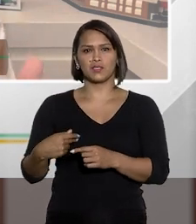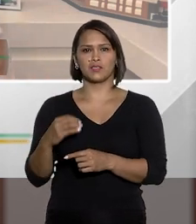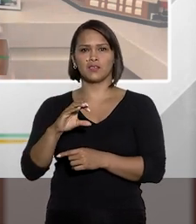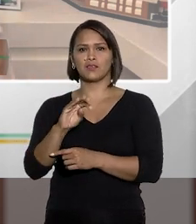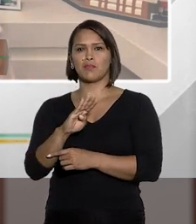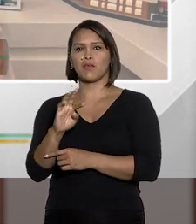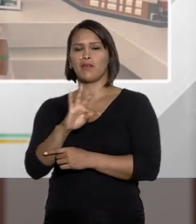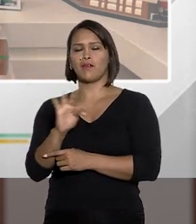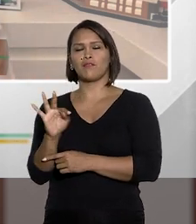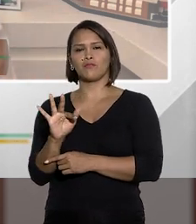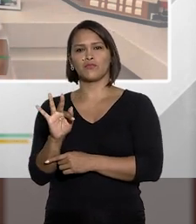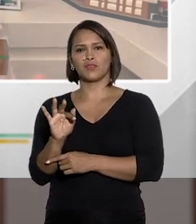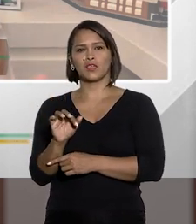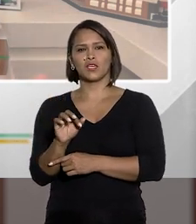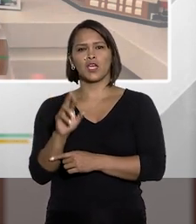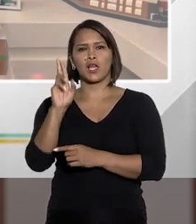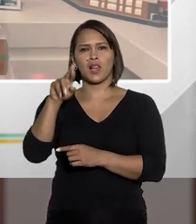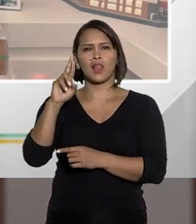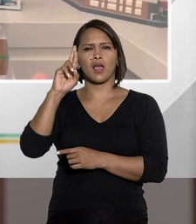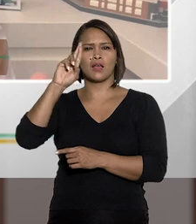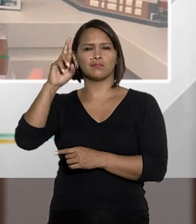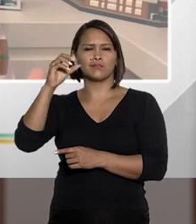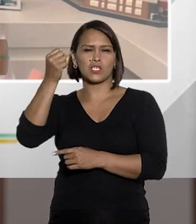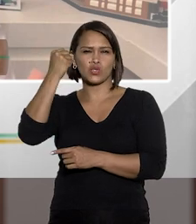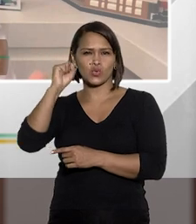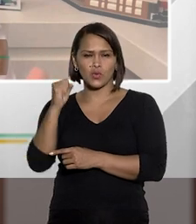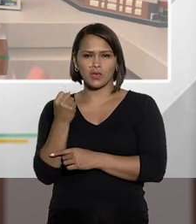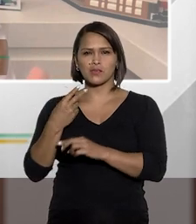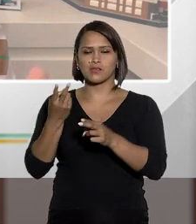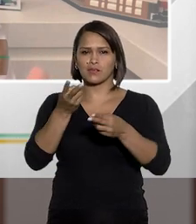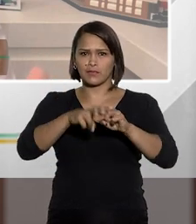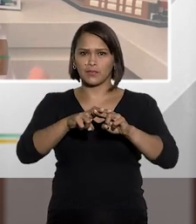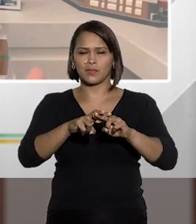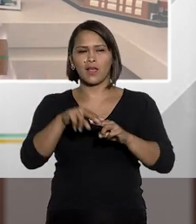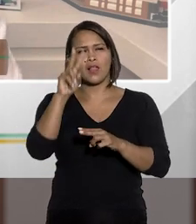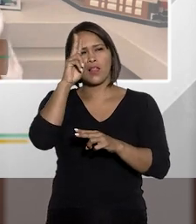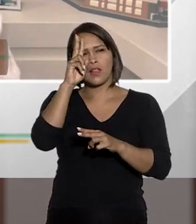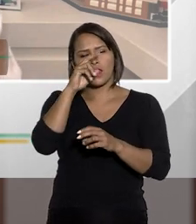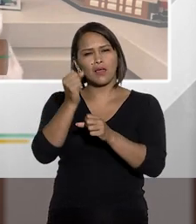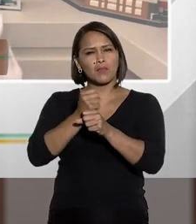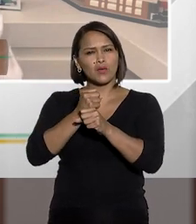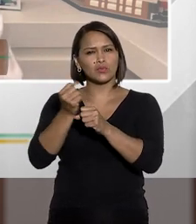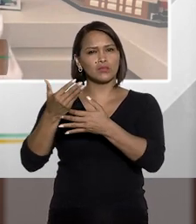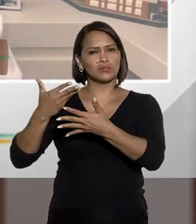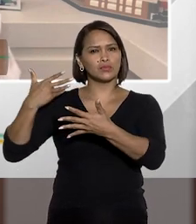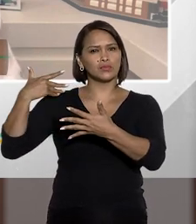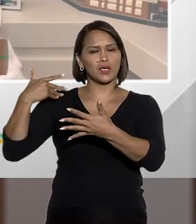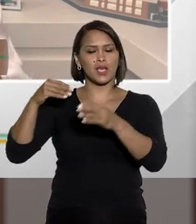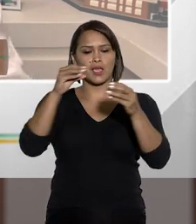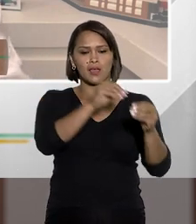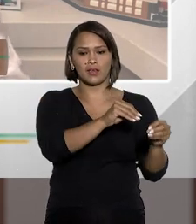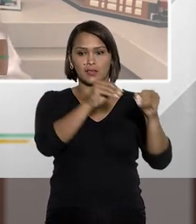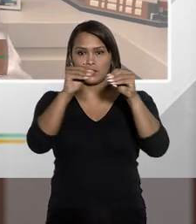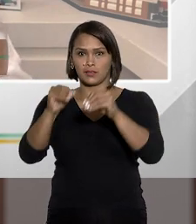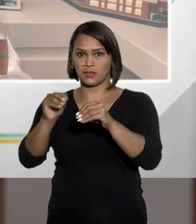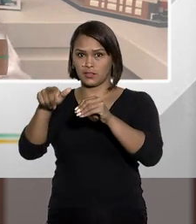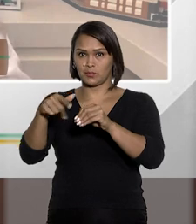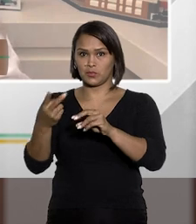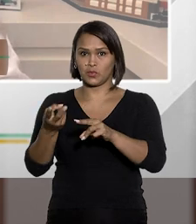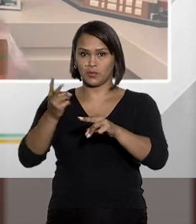-presidente da CBF, quando foi preso na Suíça há alguns anos. Não sei se você lembra, Fátima, ele é